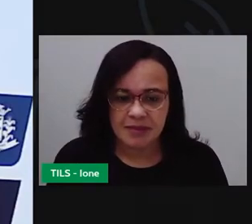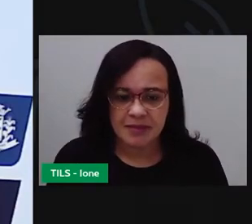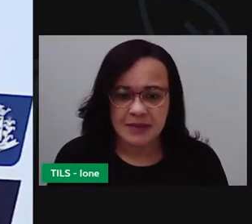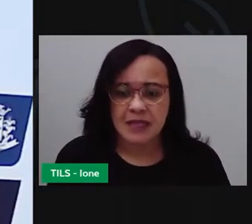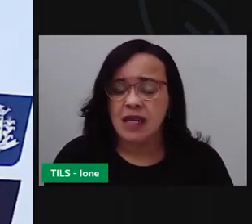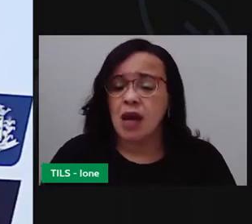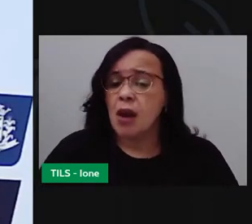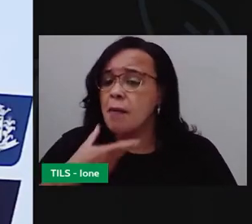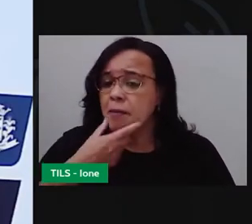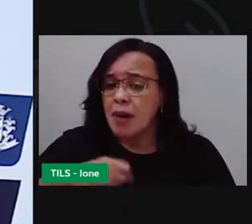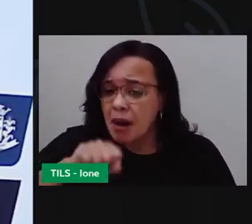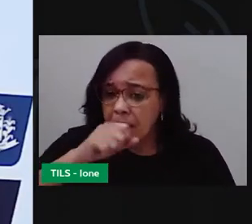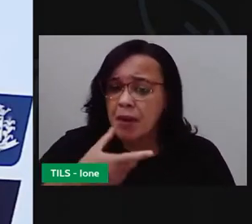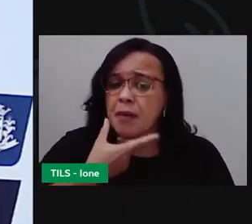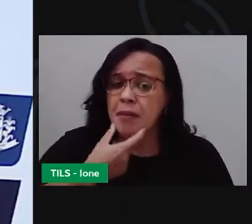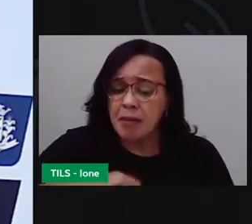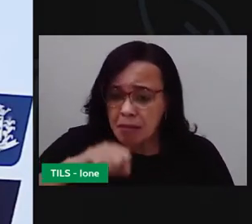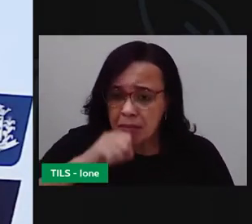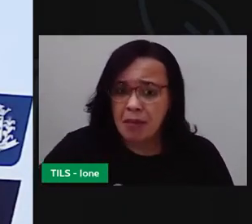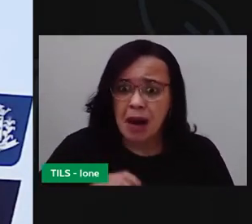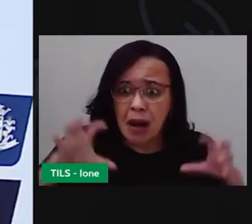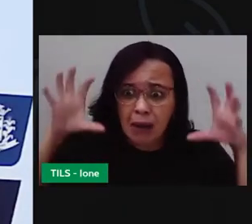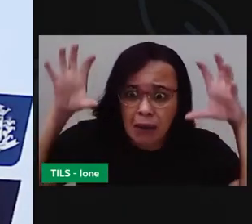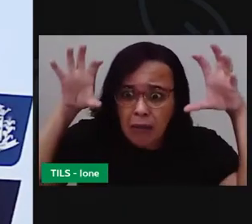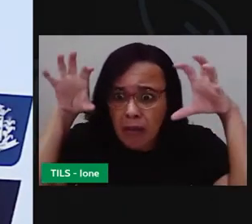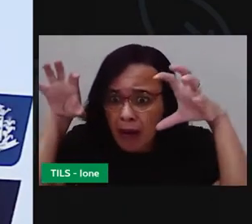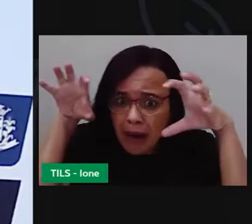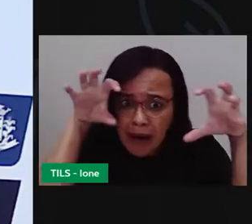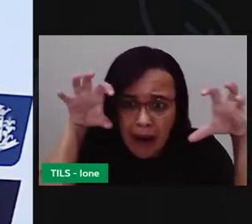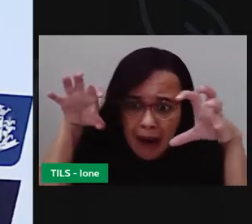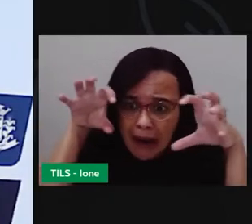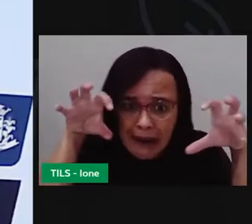Papai, papai, tem um monstro na minha cama.